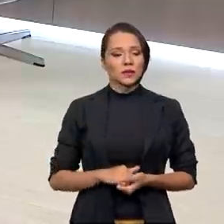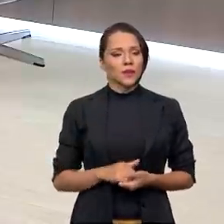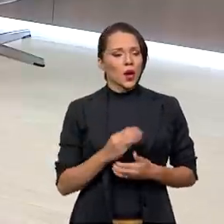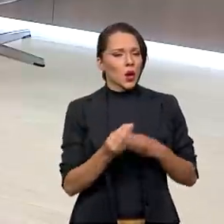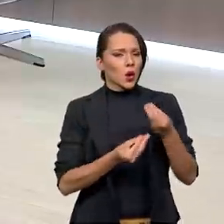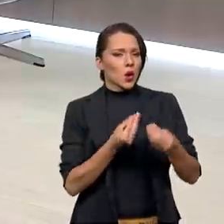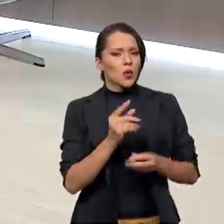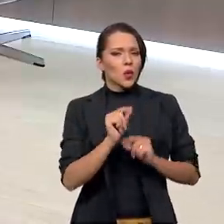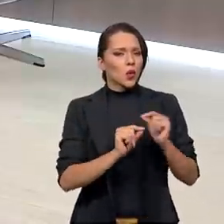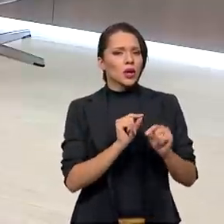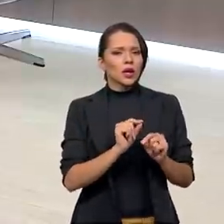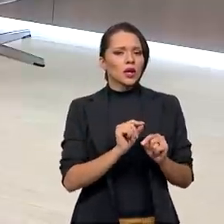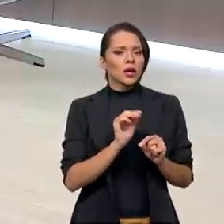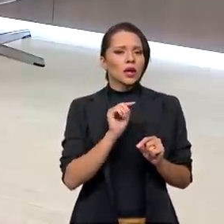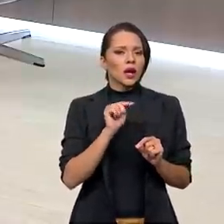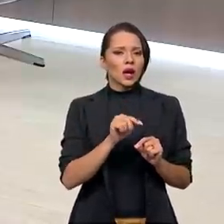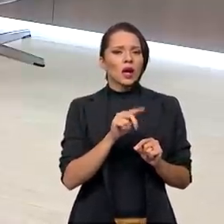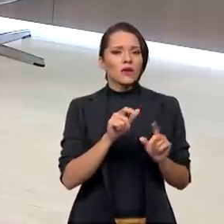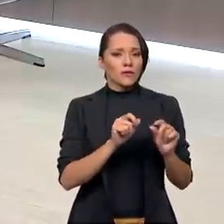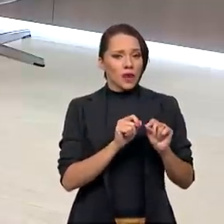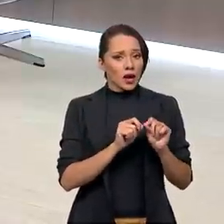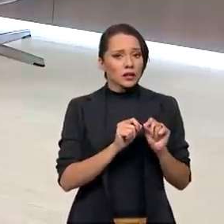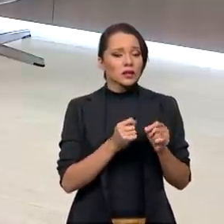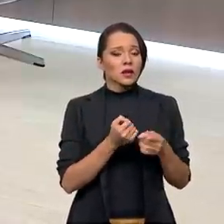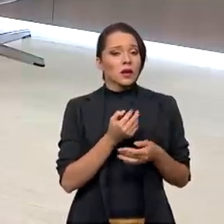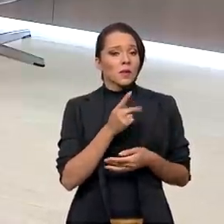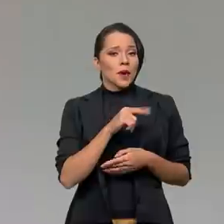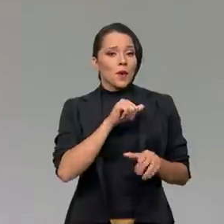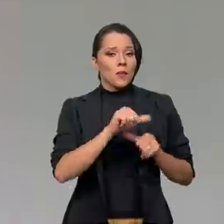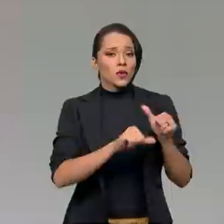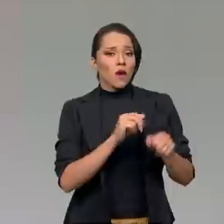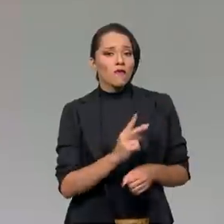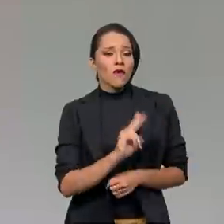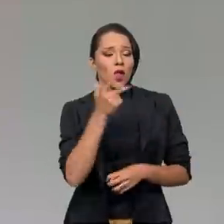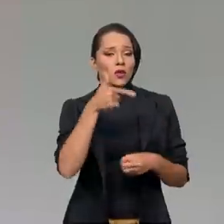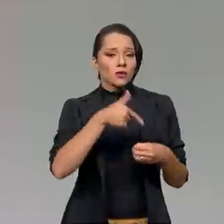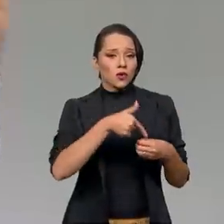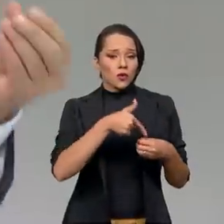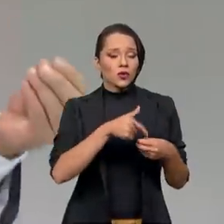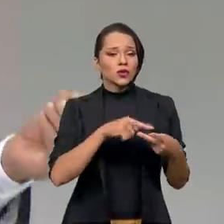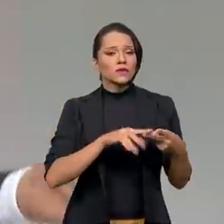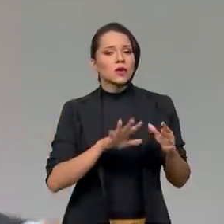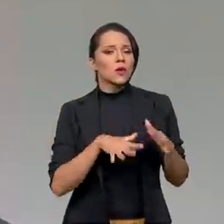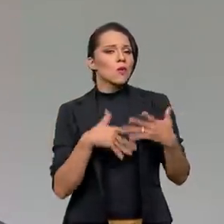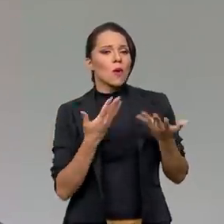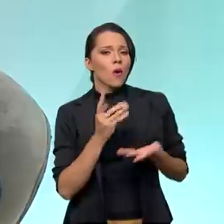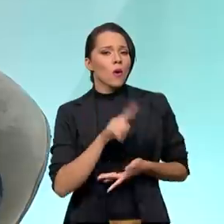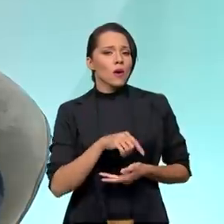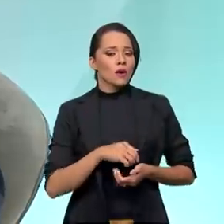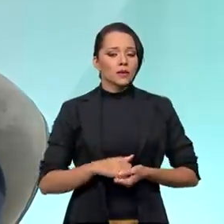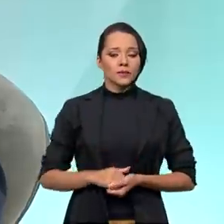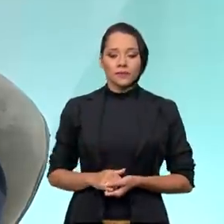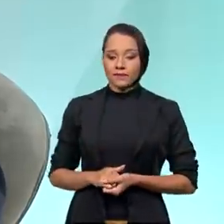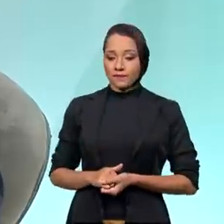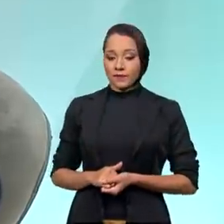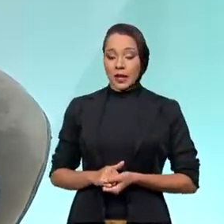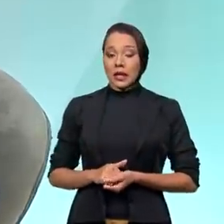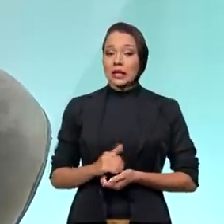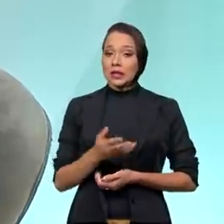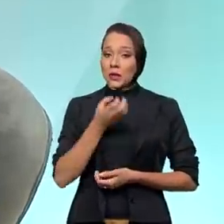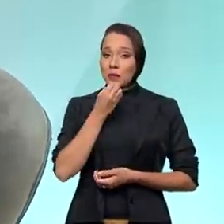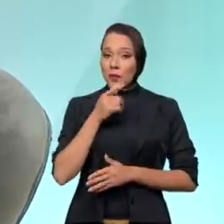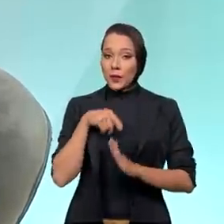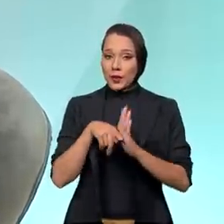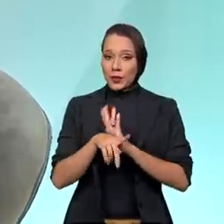O que elas fazem para alterar o preço dos combustíveis e quais são elas? Essa é uma excelente